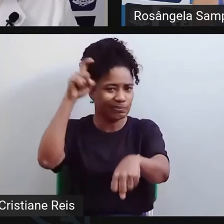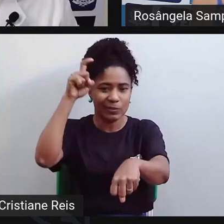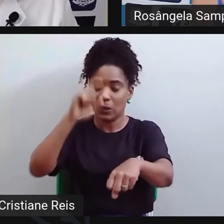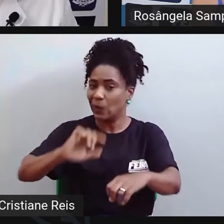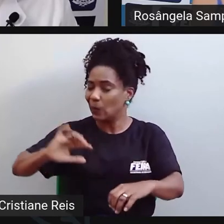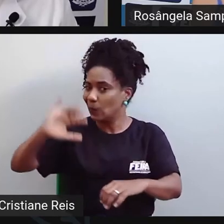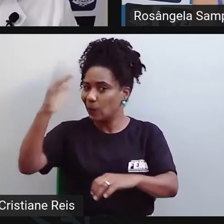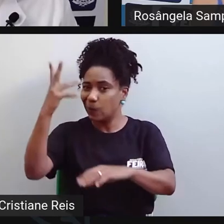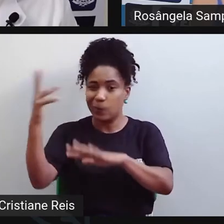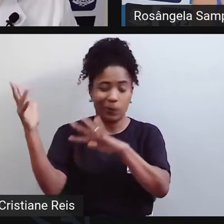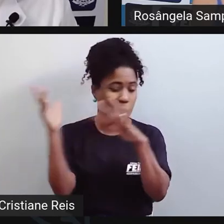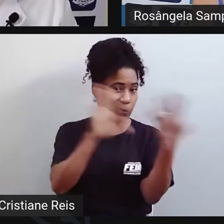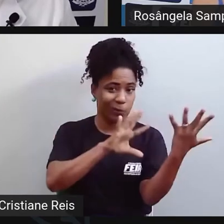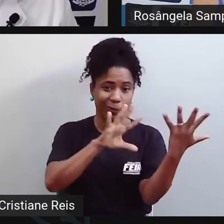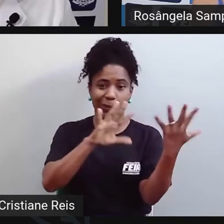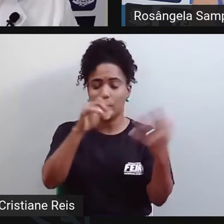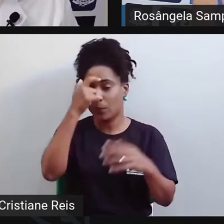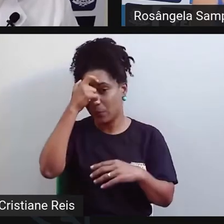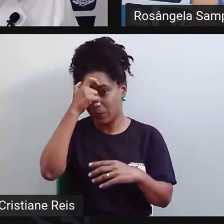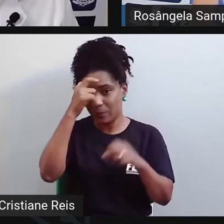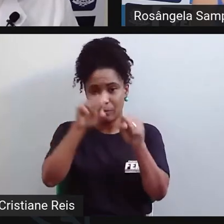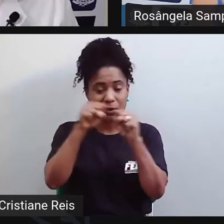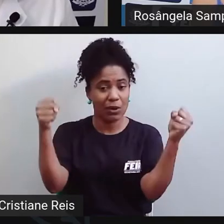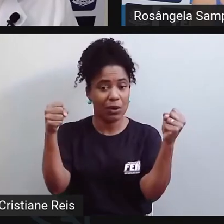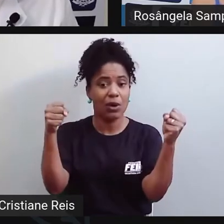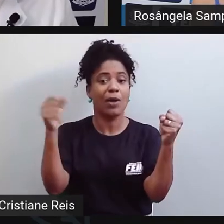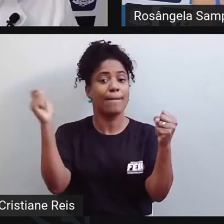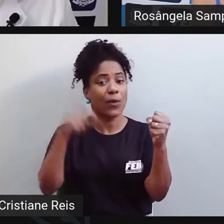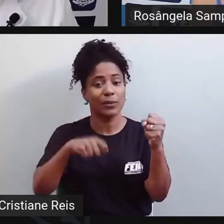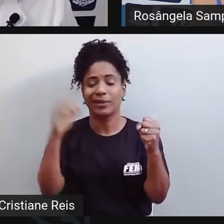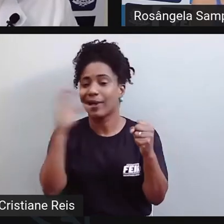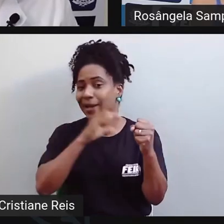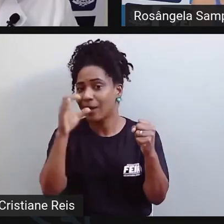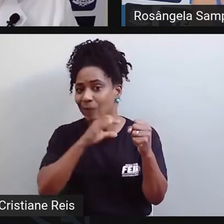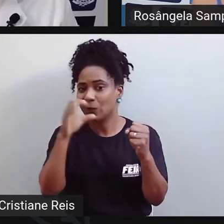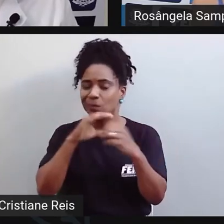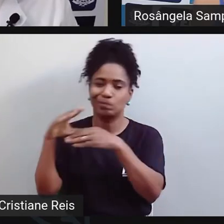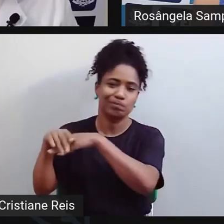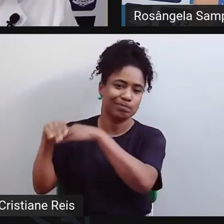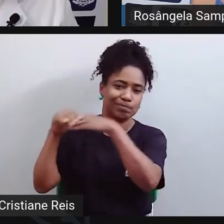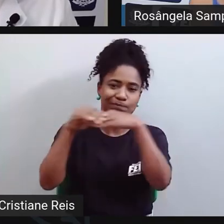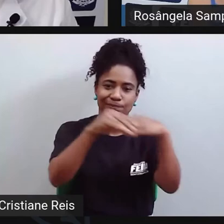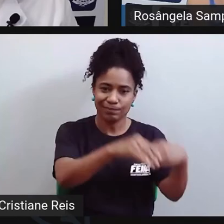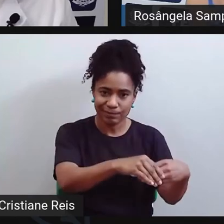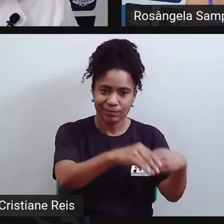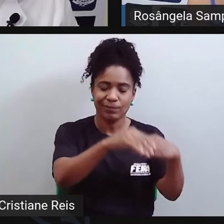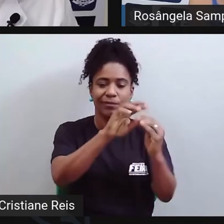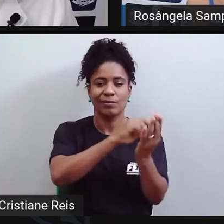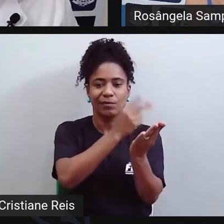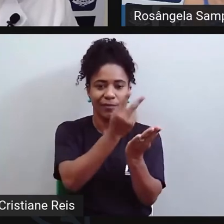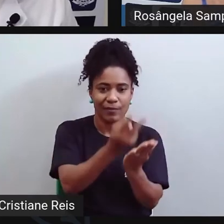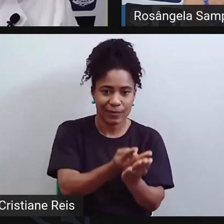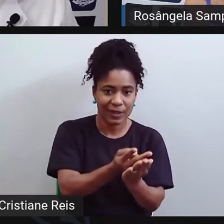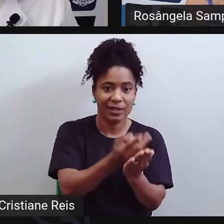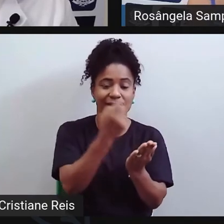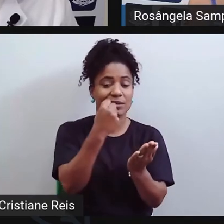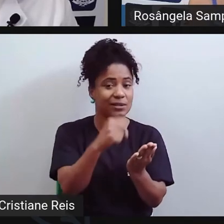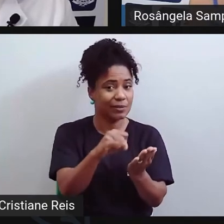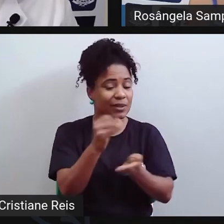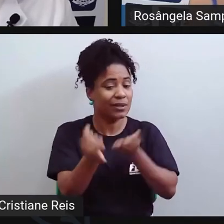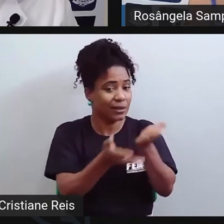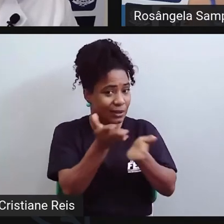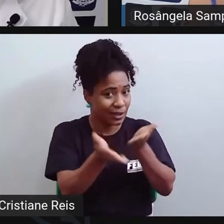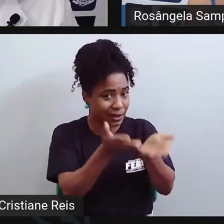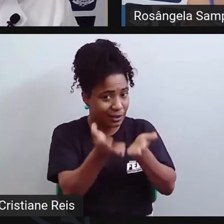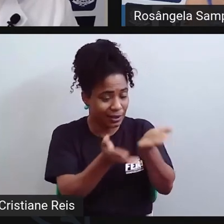surto, precisa de um acompanhamento, né, ela vai para emergência lá, se ela precisar de um tratamento ainda pode